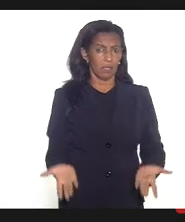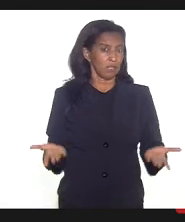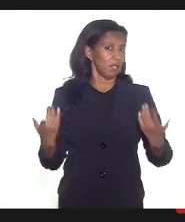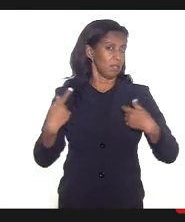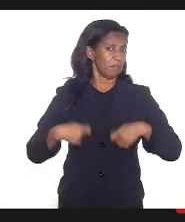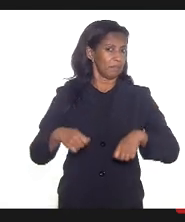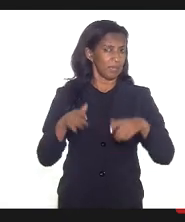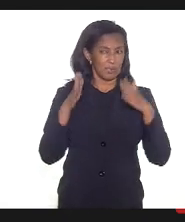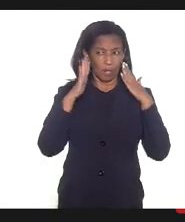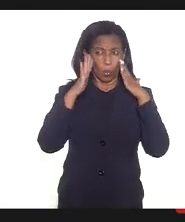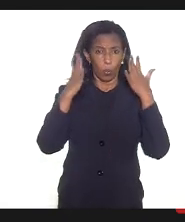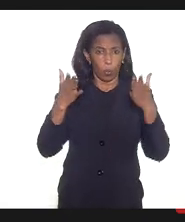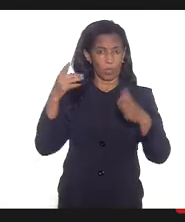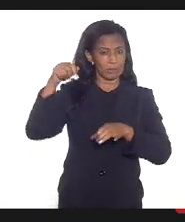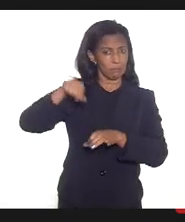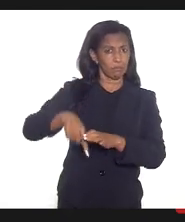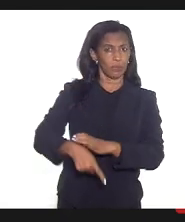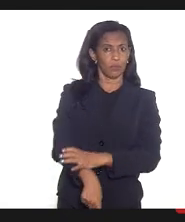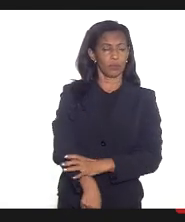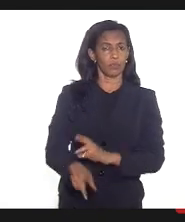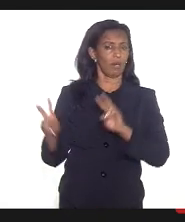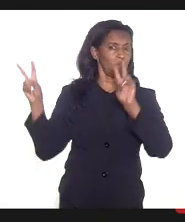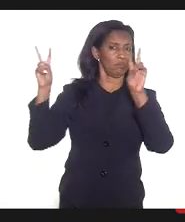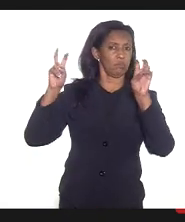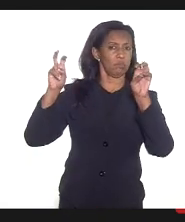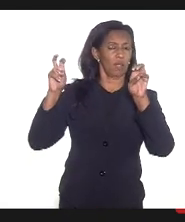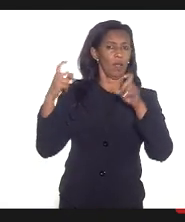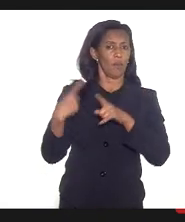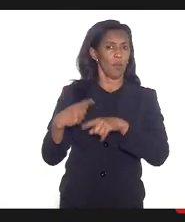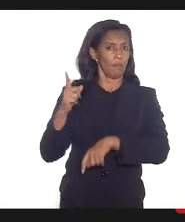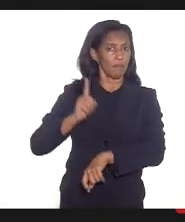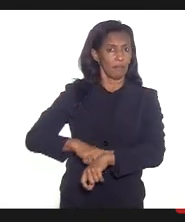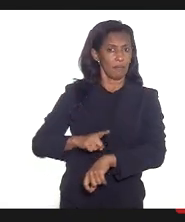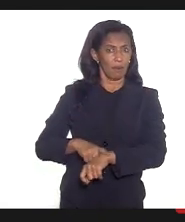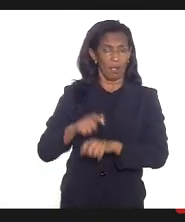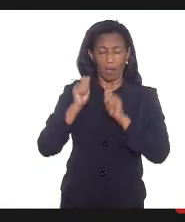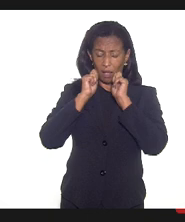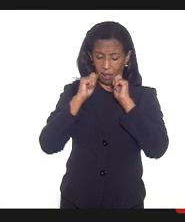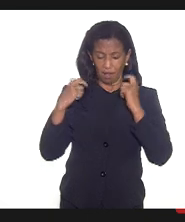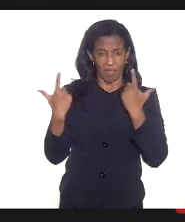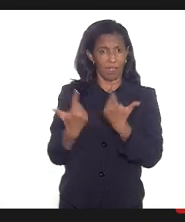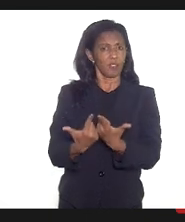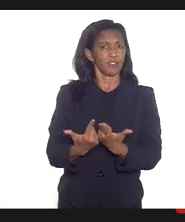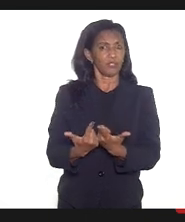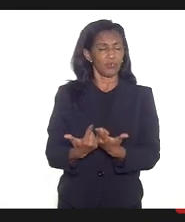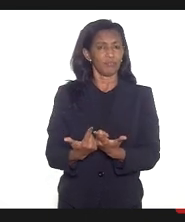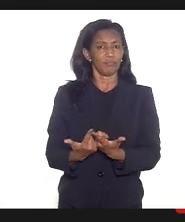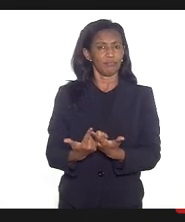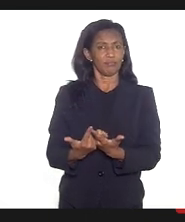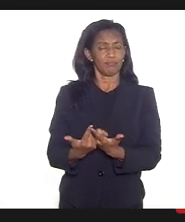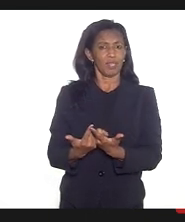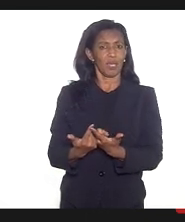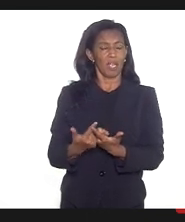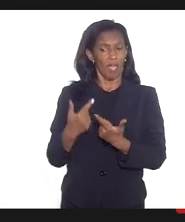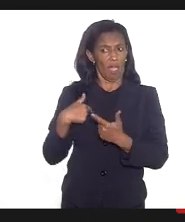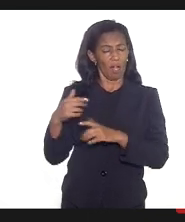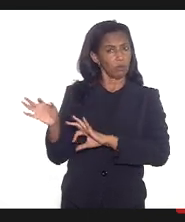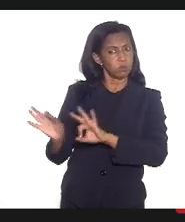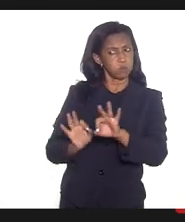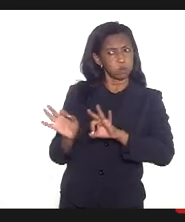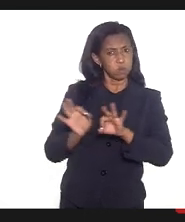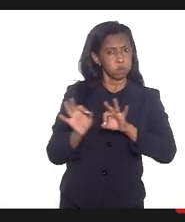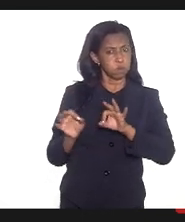precisa se aprofundar porque imediatamente a Alerj tomou as suas medidas